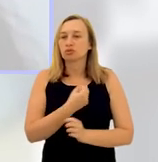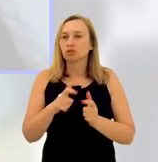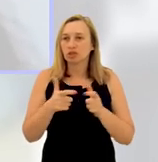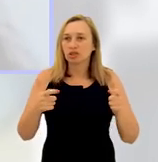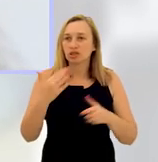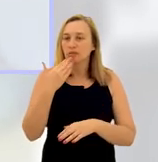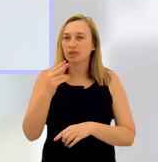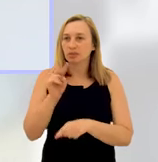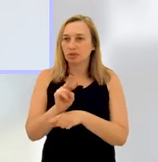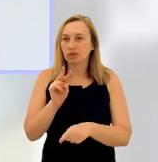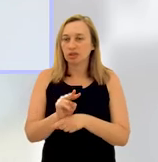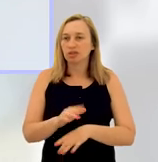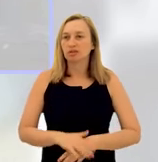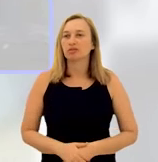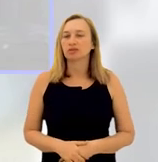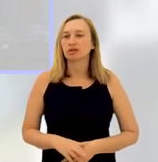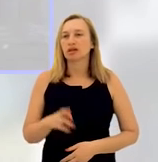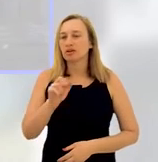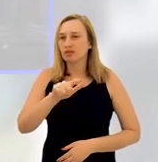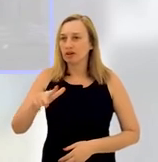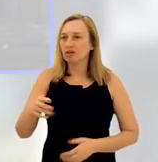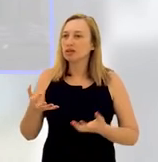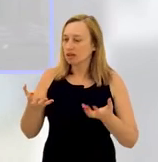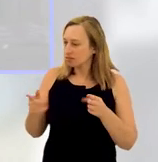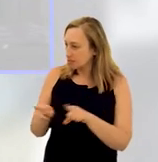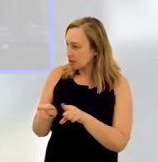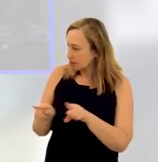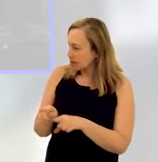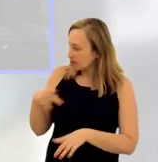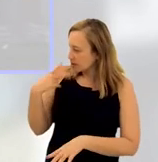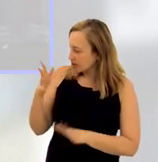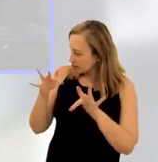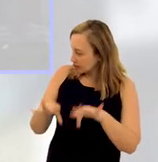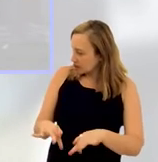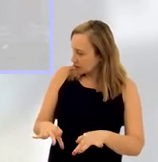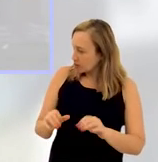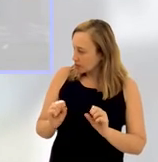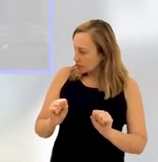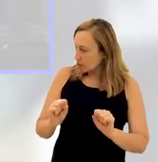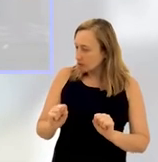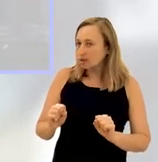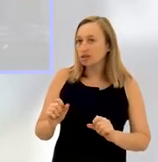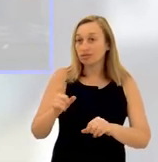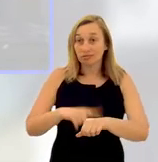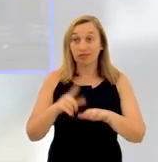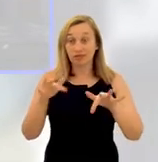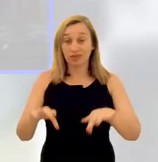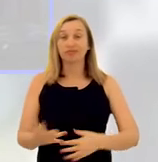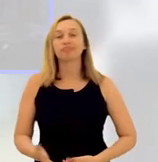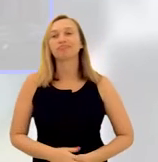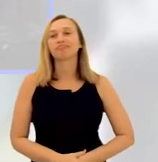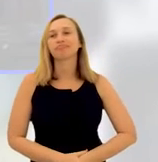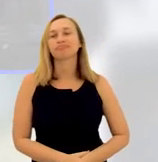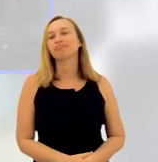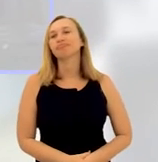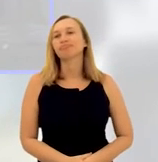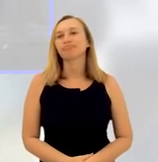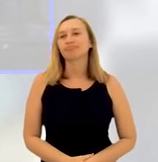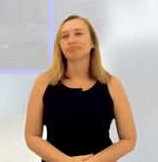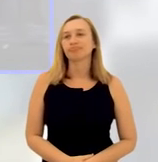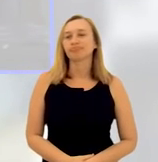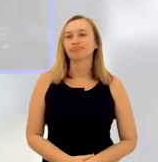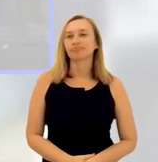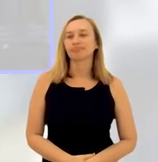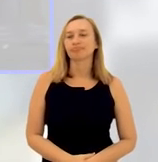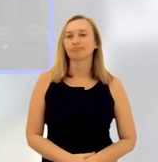medidas de medida protetiva. Cone, Rafael, se vocês quiserem também fazer uma consideração final com o nosso programa, chegou ao fim, infelizmente.